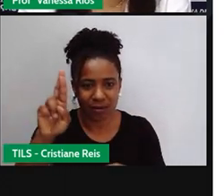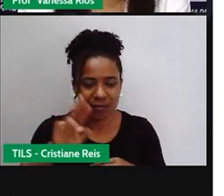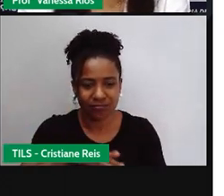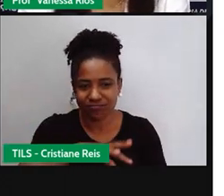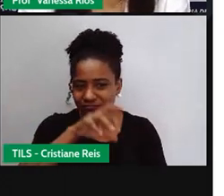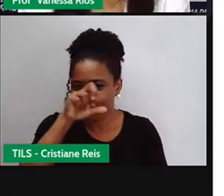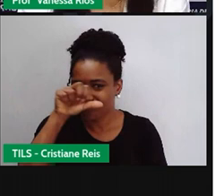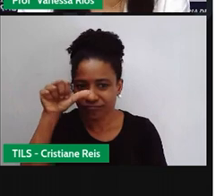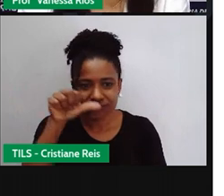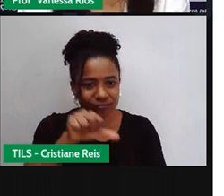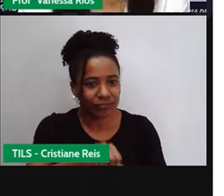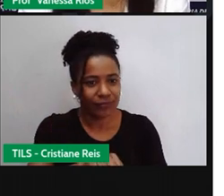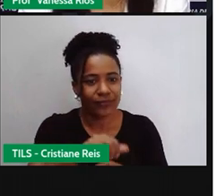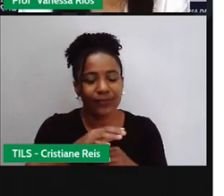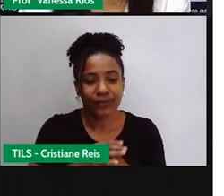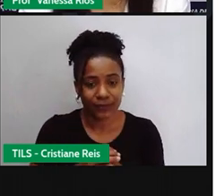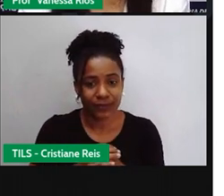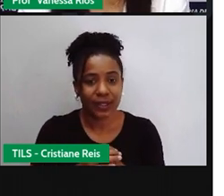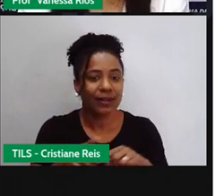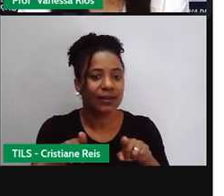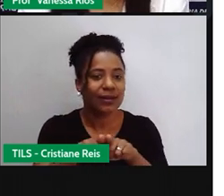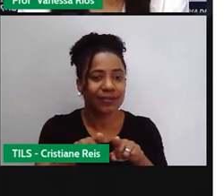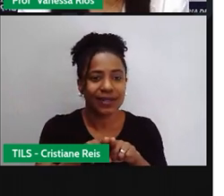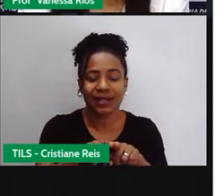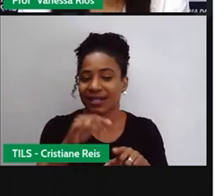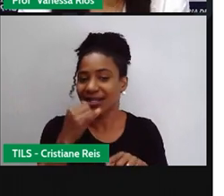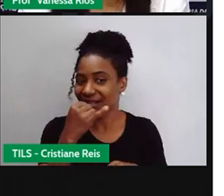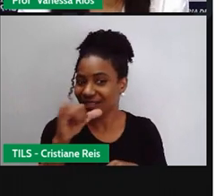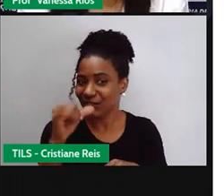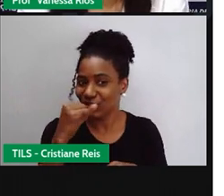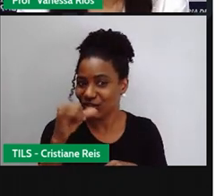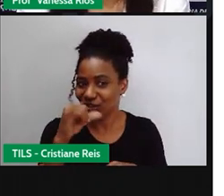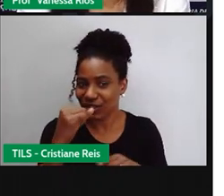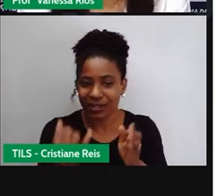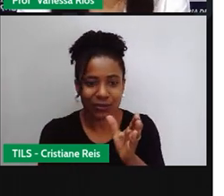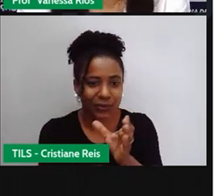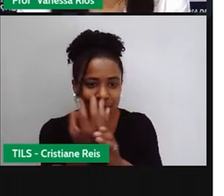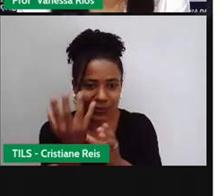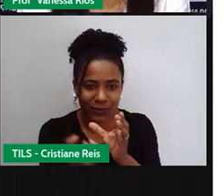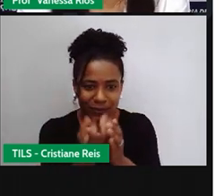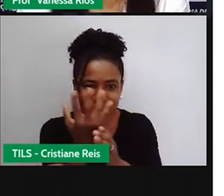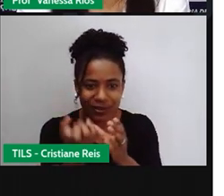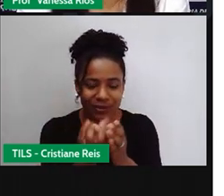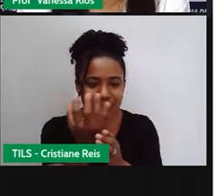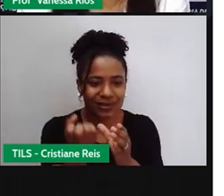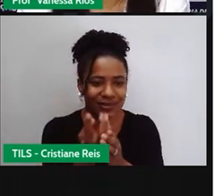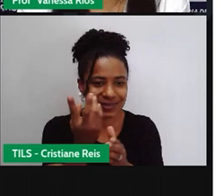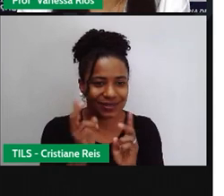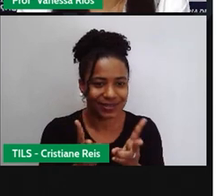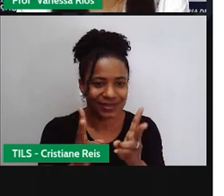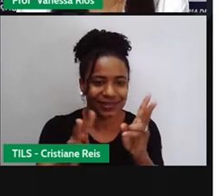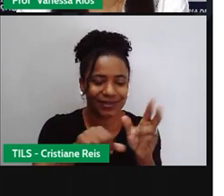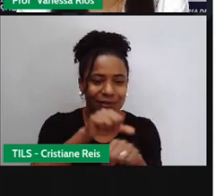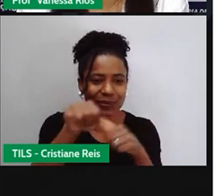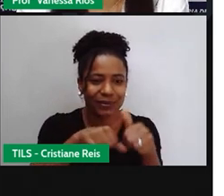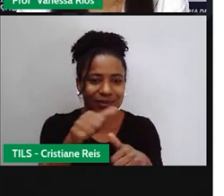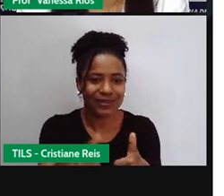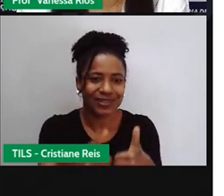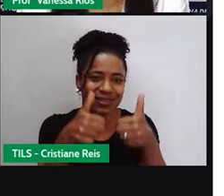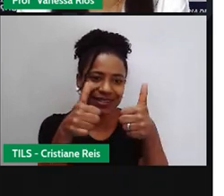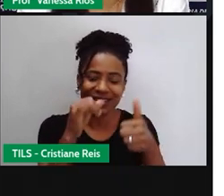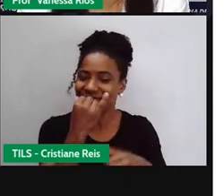produzidas através das fontes de energias renováveis, elas são chamadas de energias limpas, porque